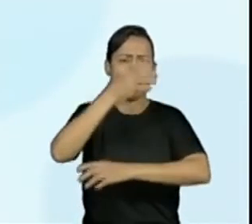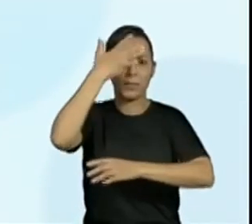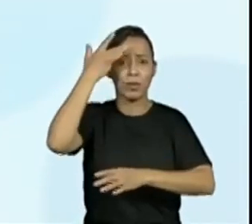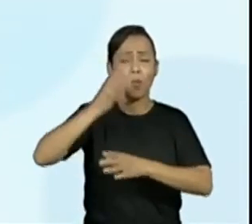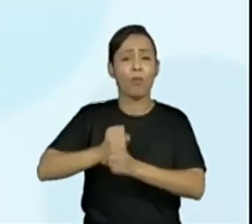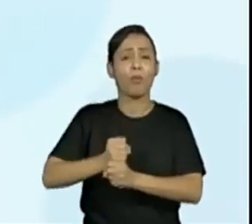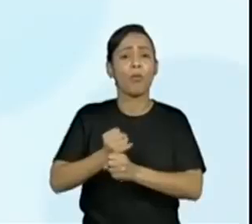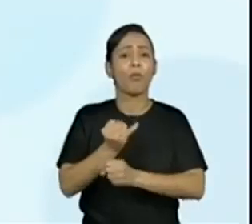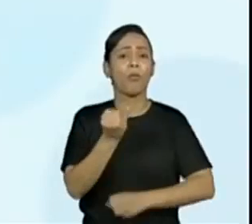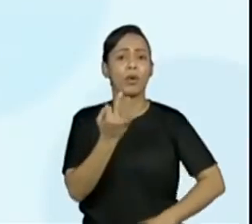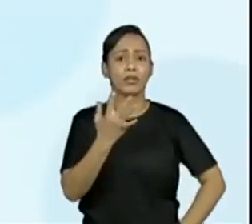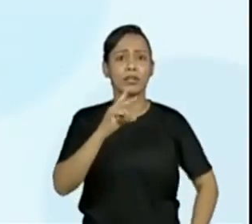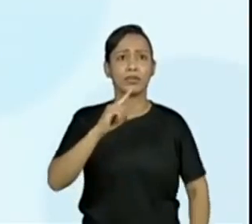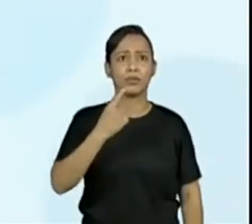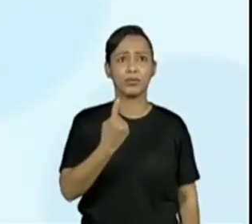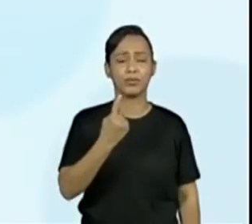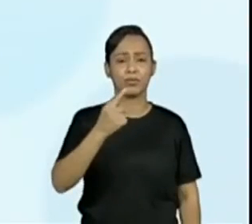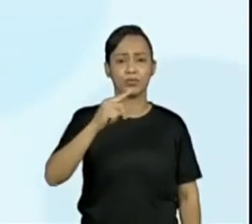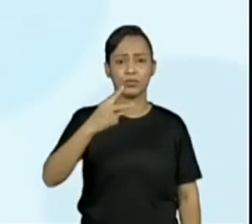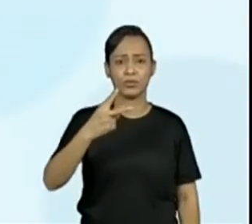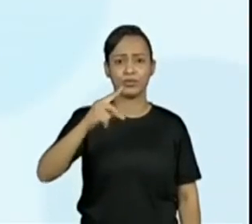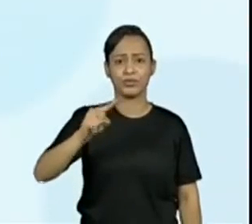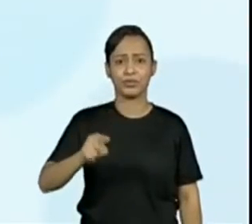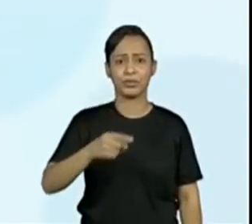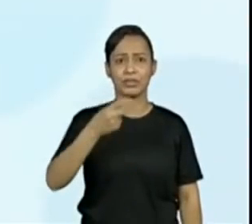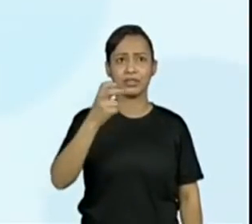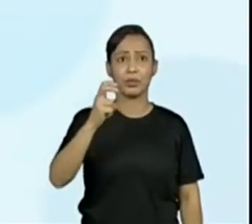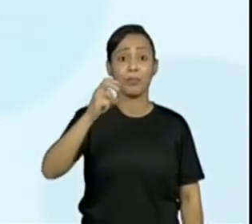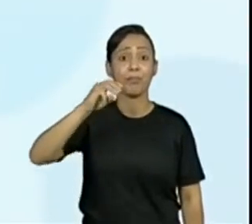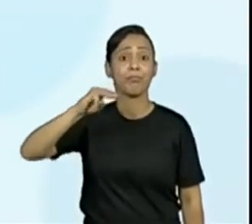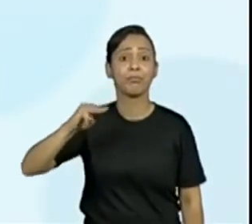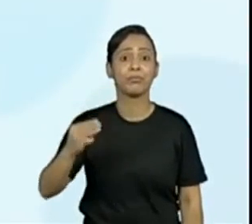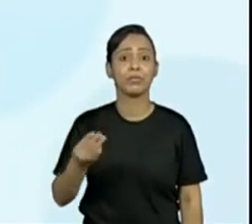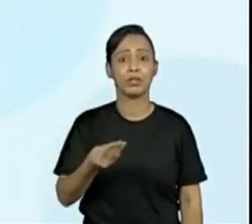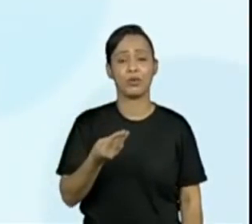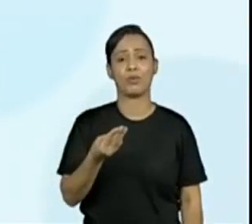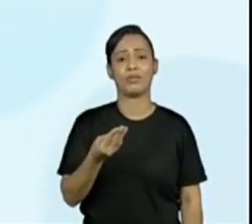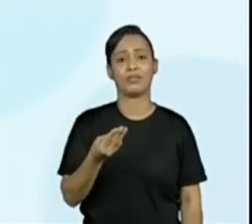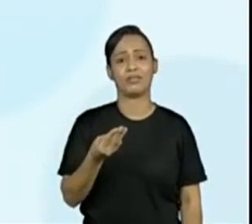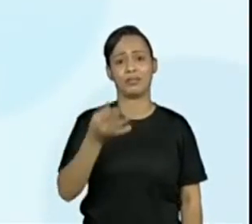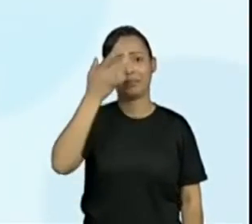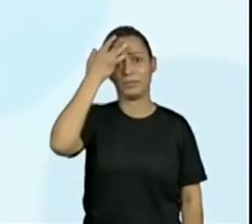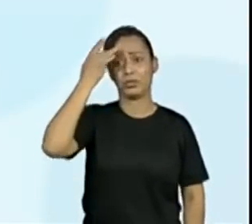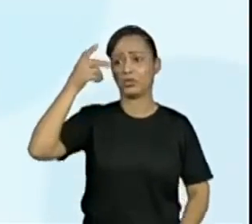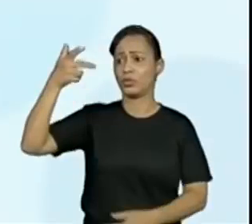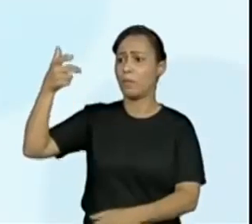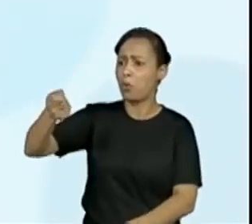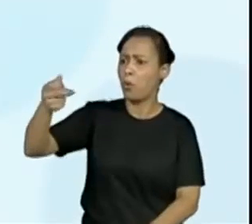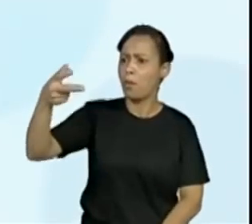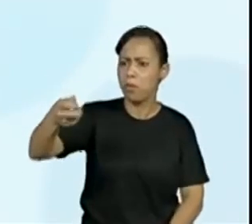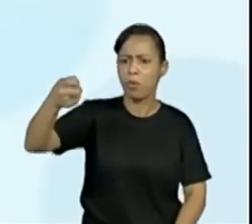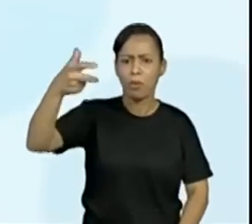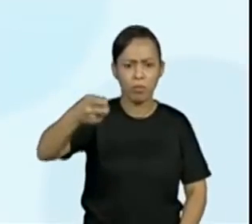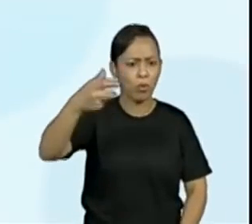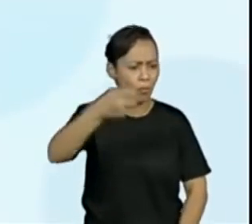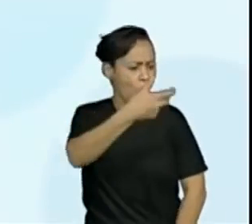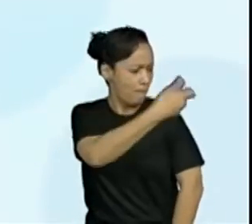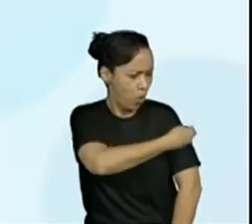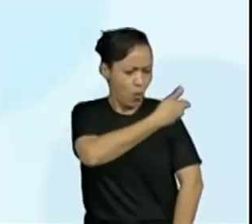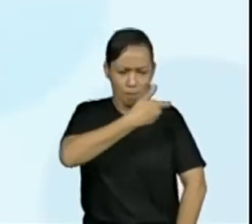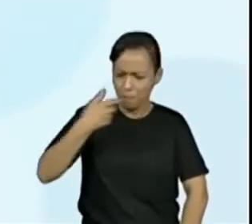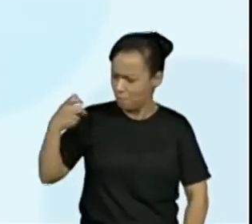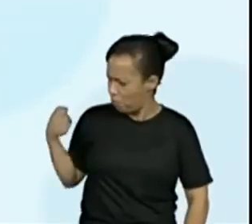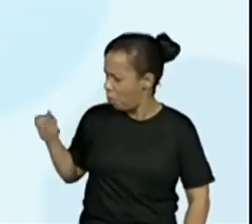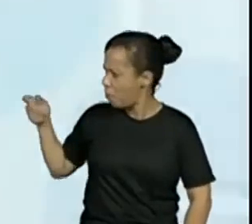a quantidade que foi imunizada. Ou seja, já tomou a vacina. Todo mundo sabe se já tomaram vacina. O quanto isso cria